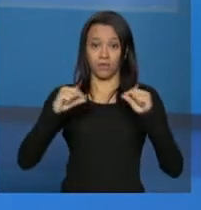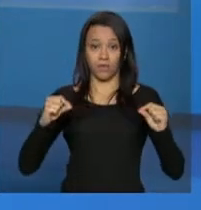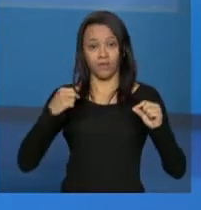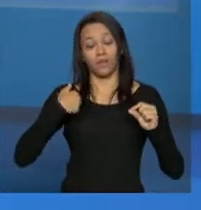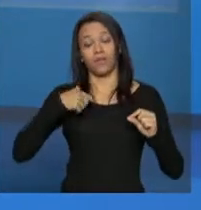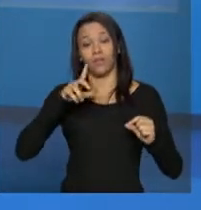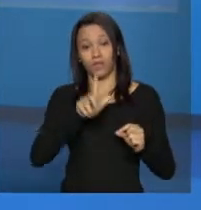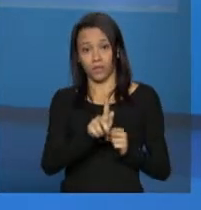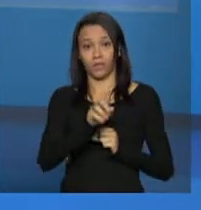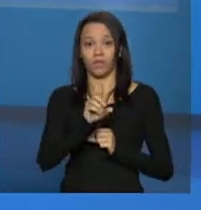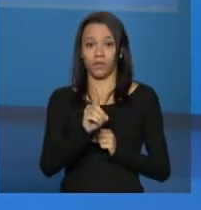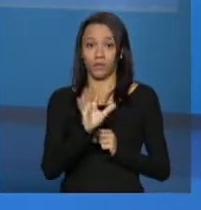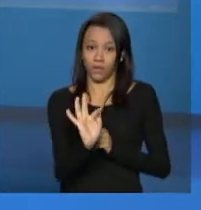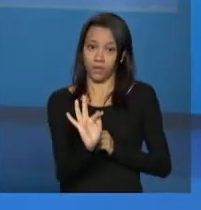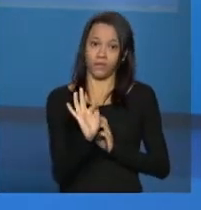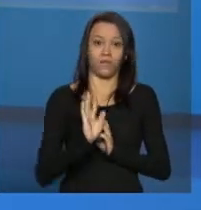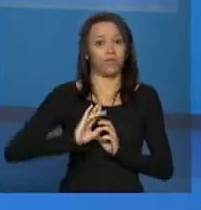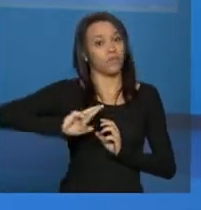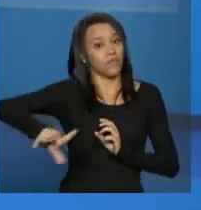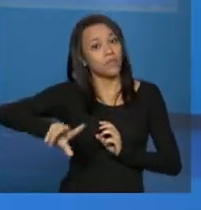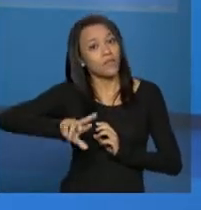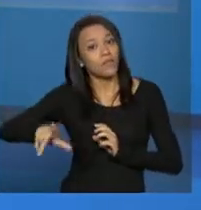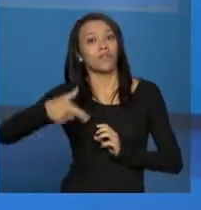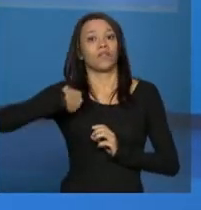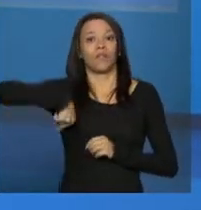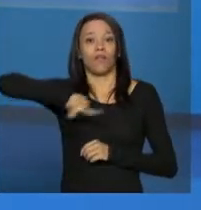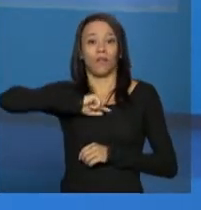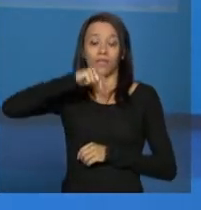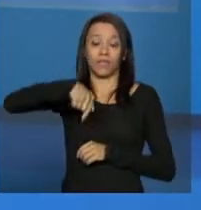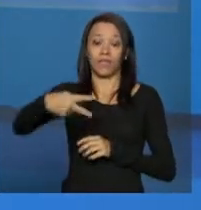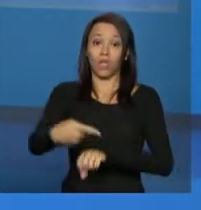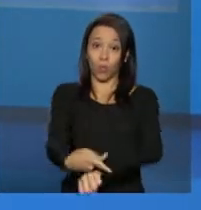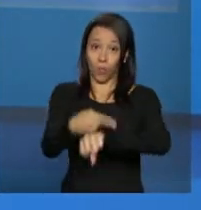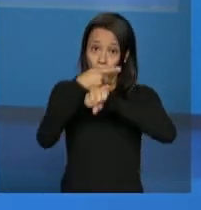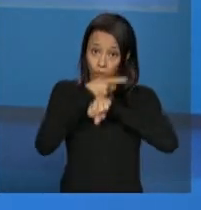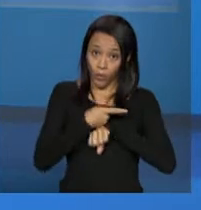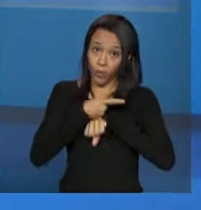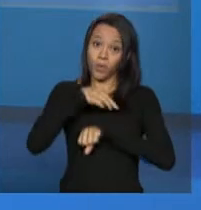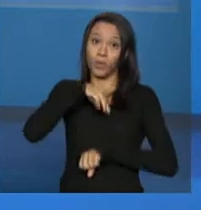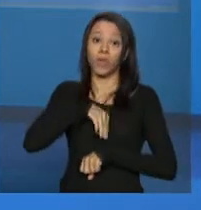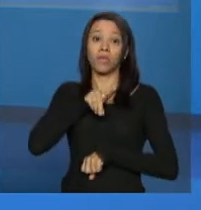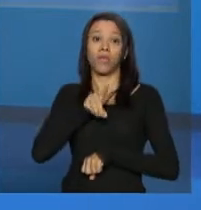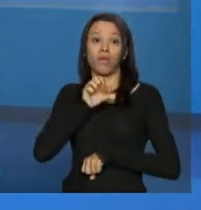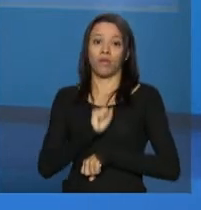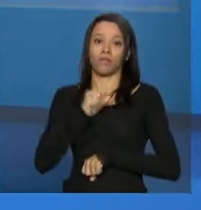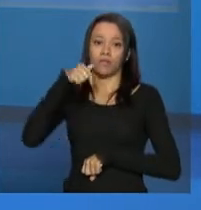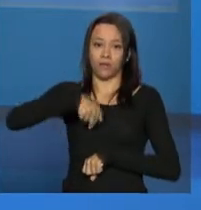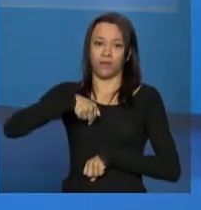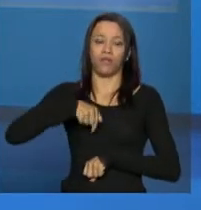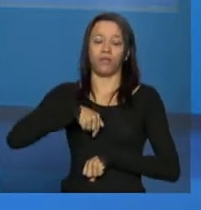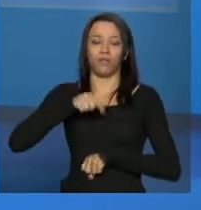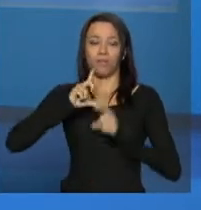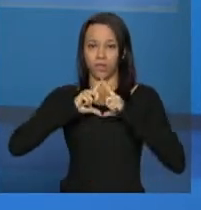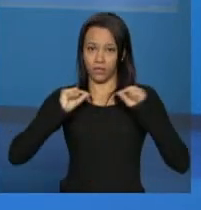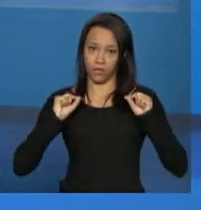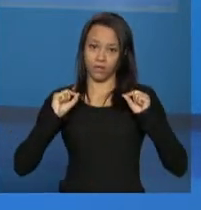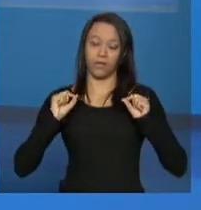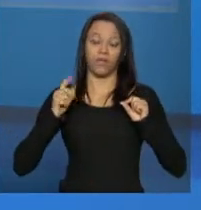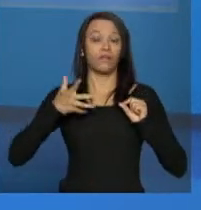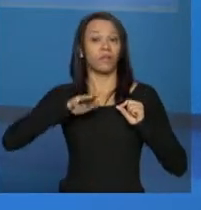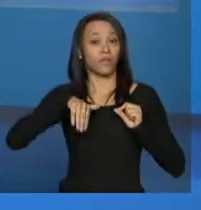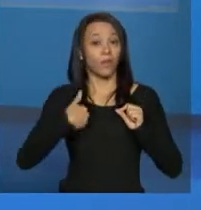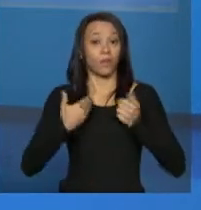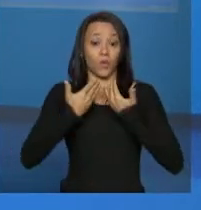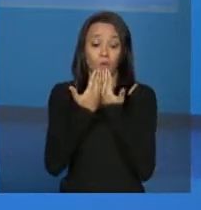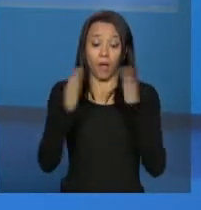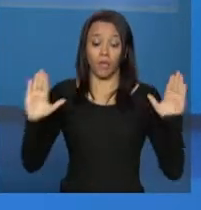questão a gente recomenda que entre em contato conosco com MDS inclusive no momento que o sistema foi ao